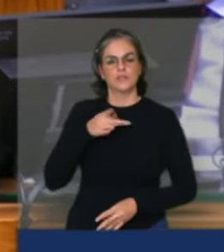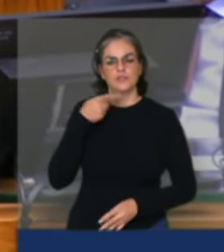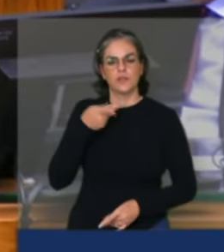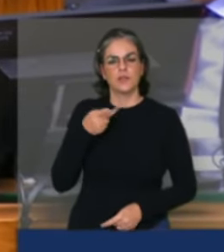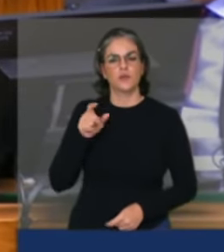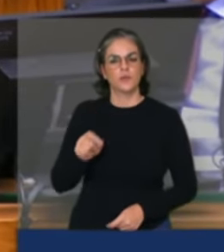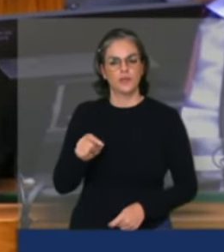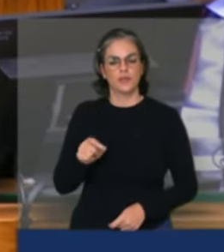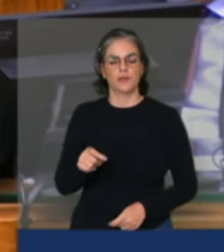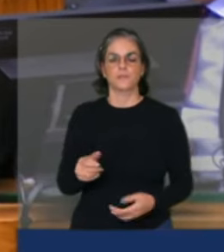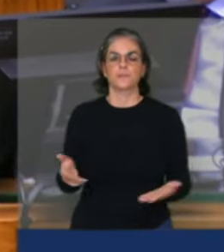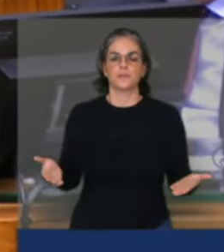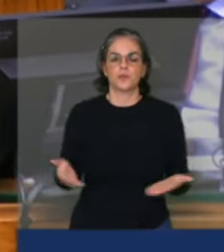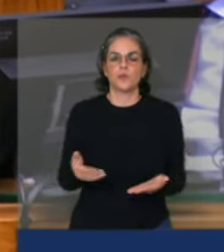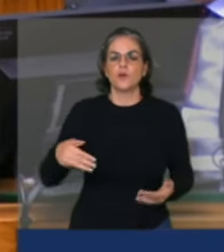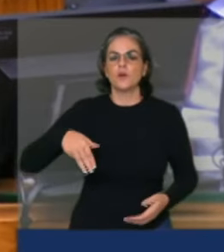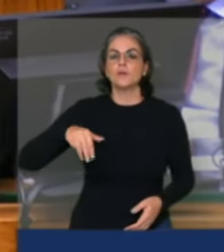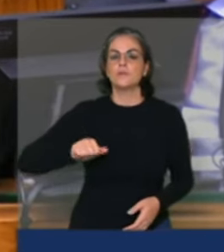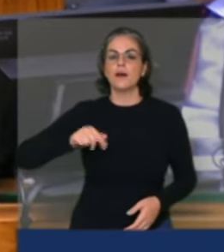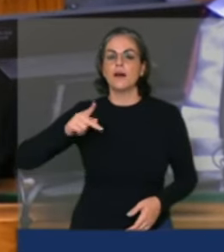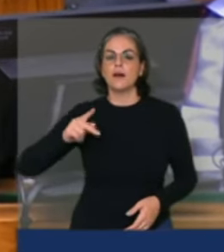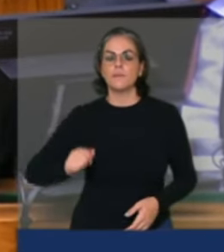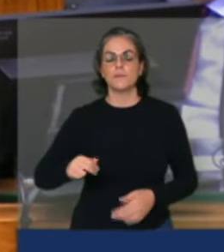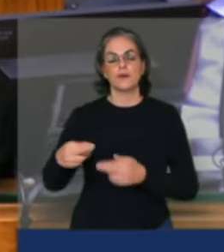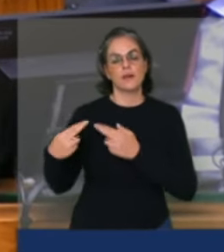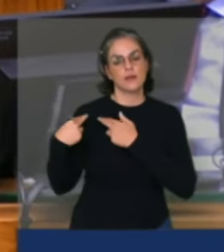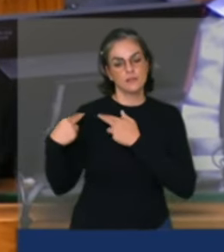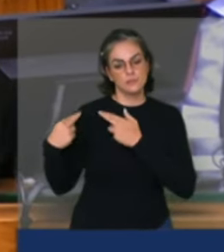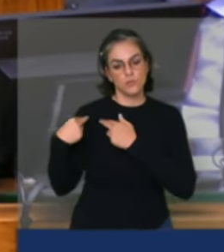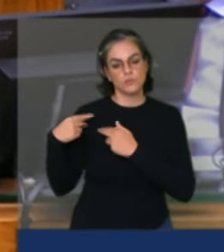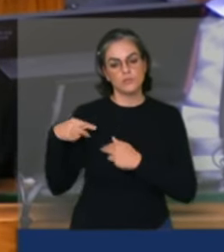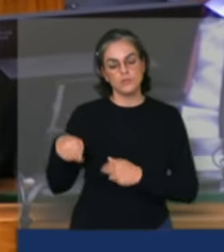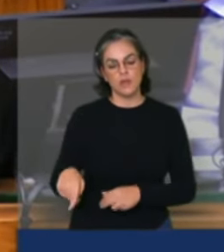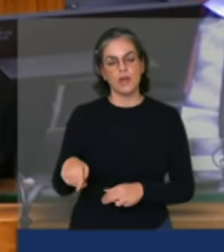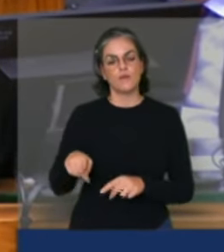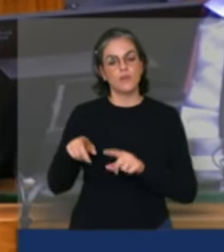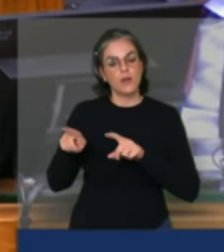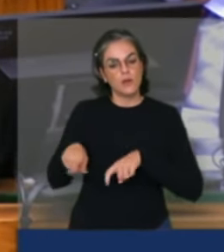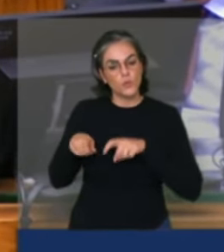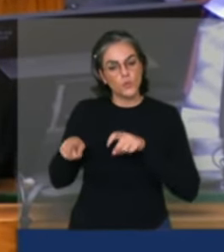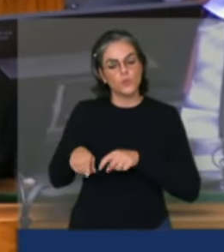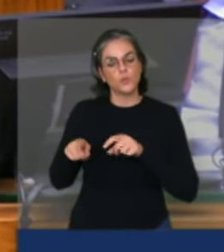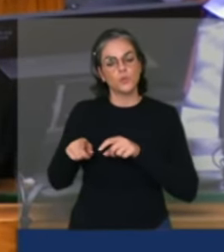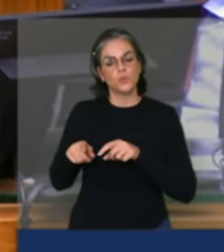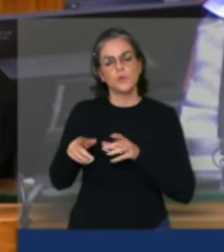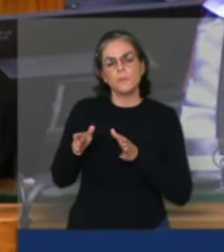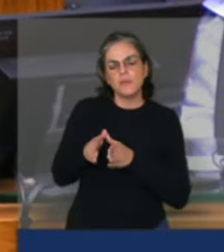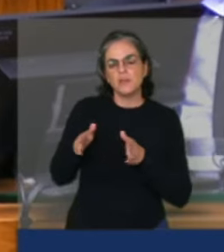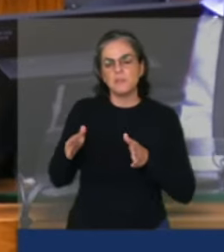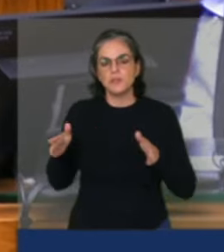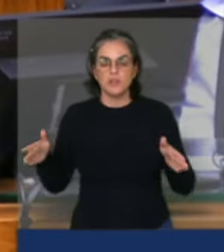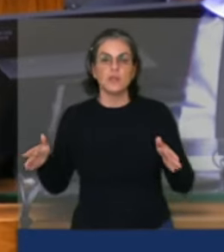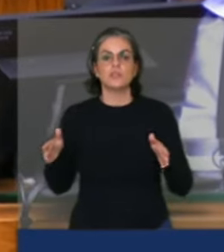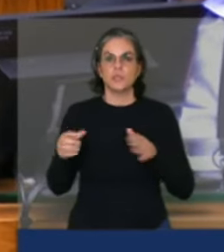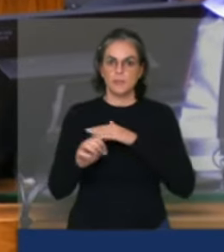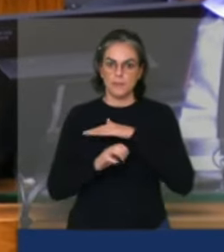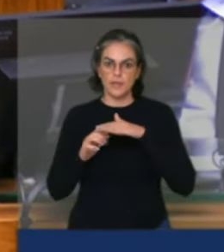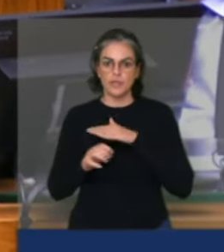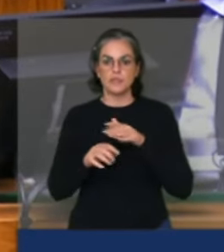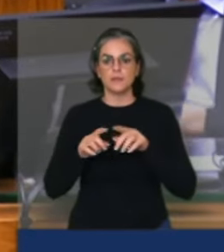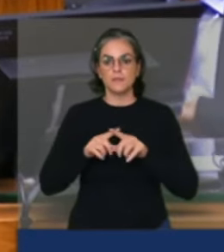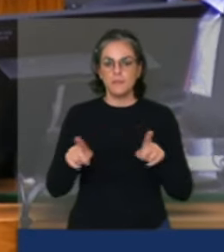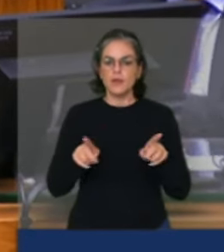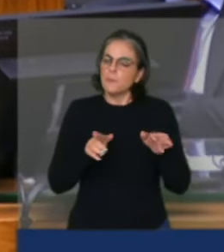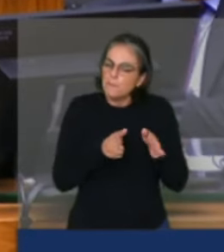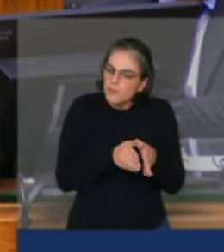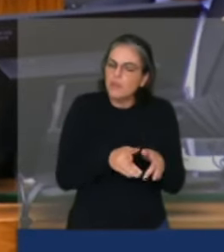hoje o mapa é responsável tanto para a agricultura do médio e do grande empresarial mas como o pequeno